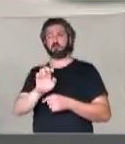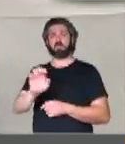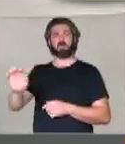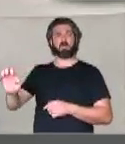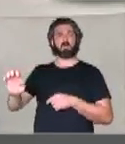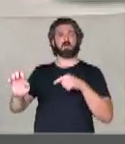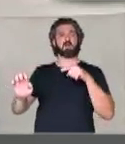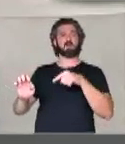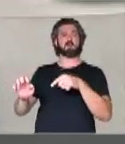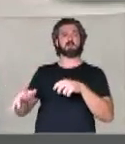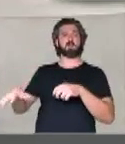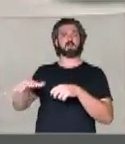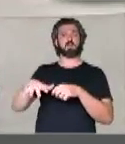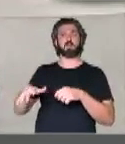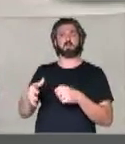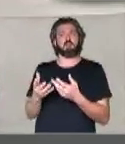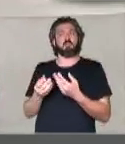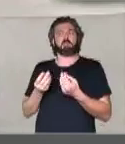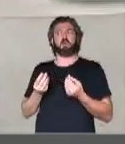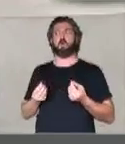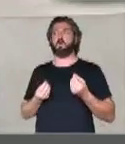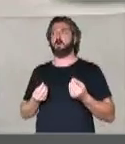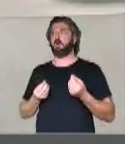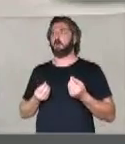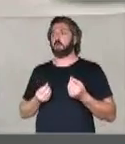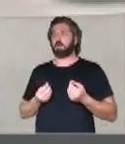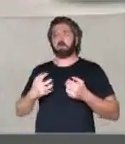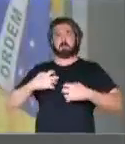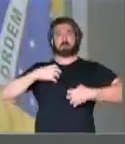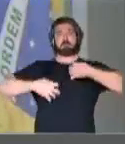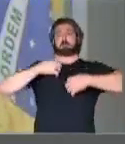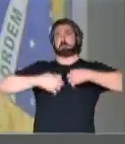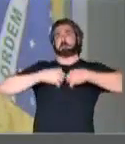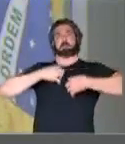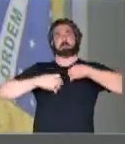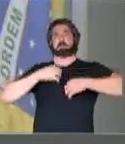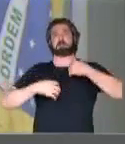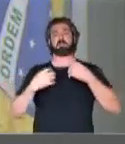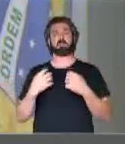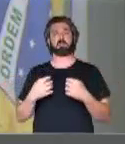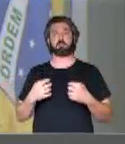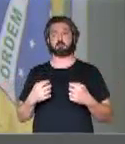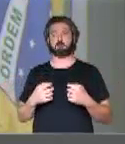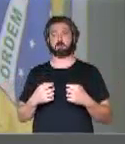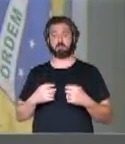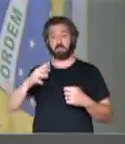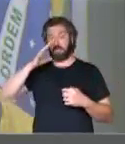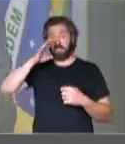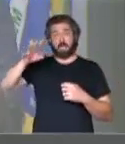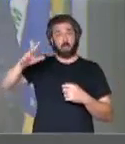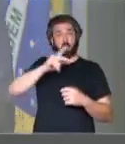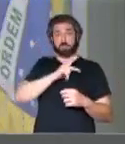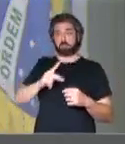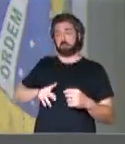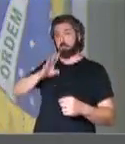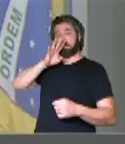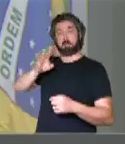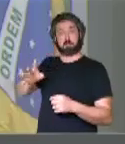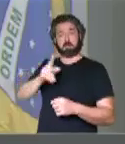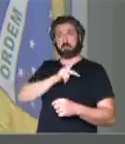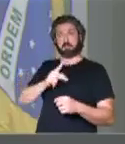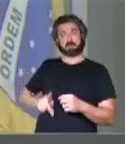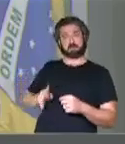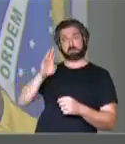esquerda está tão raivosa? E eles acusam o presidente de